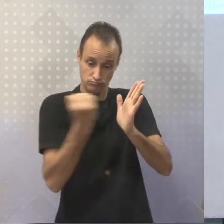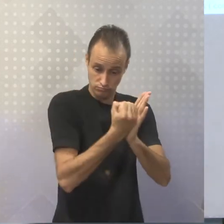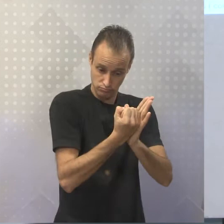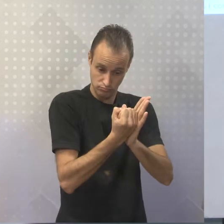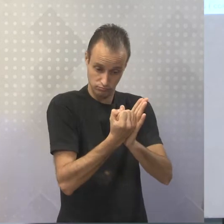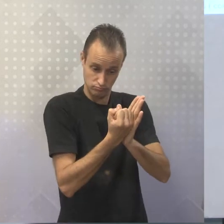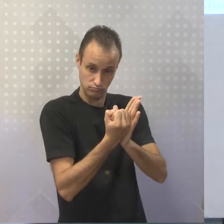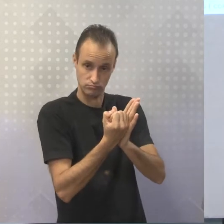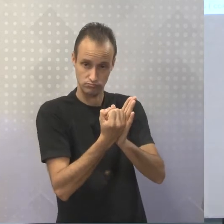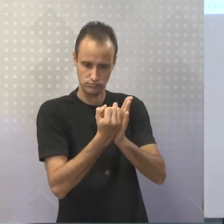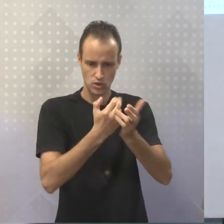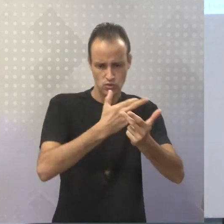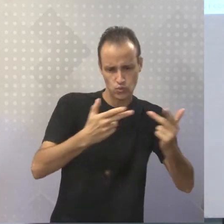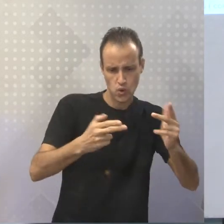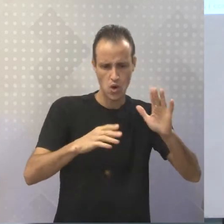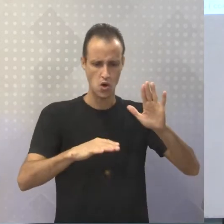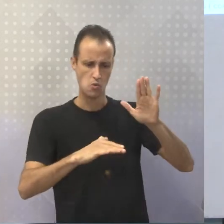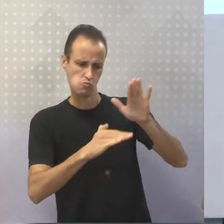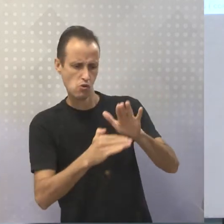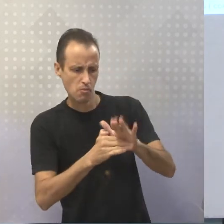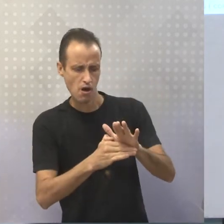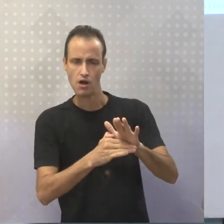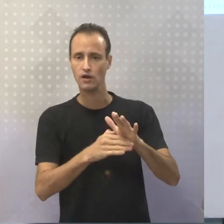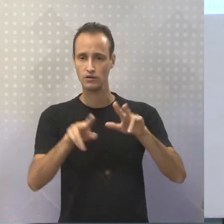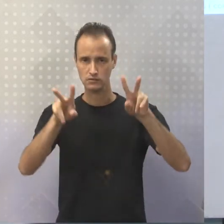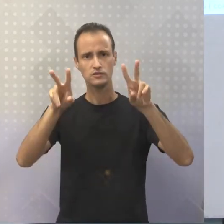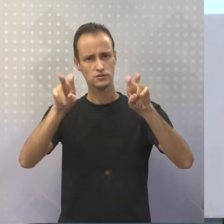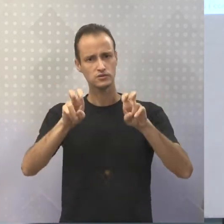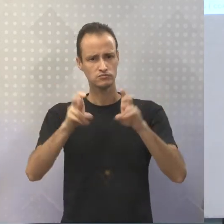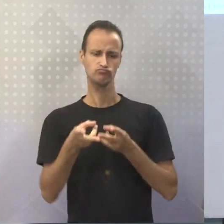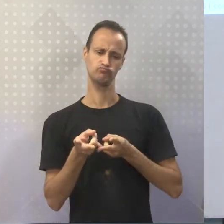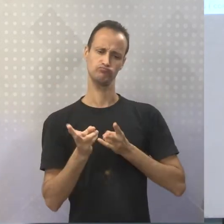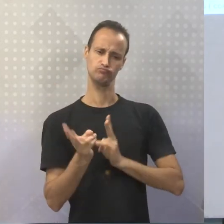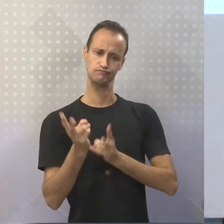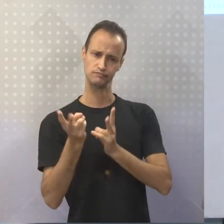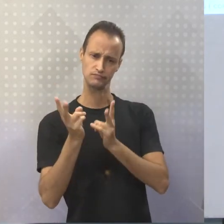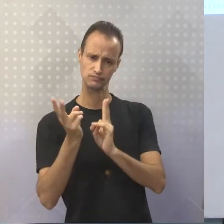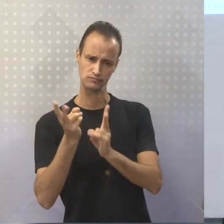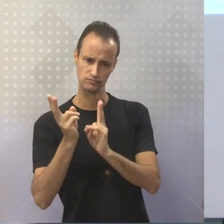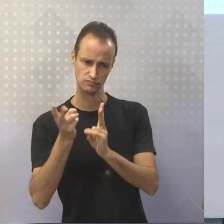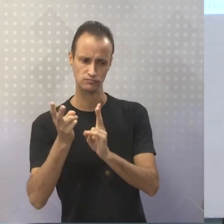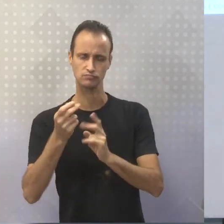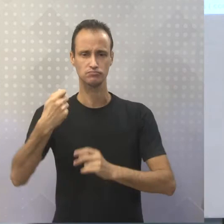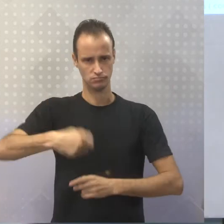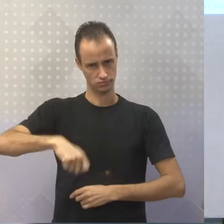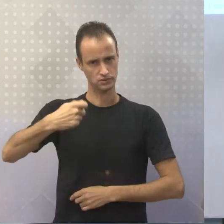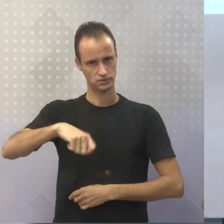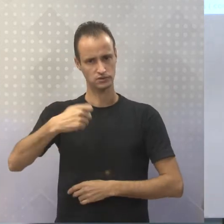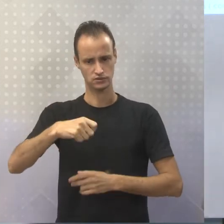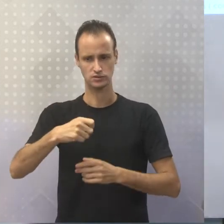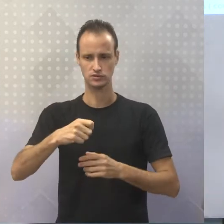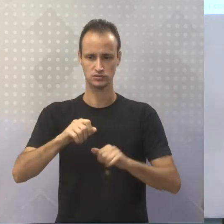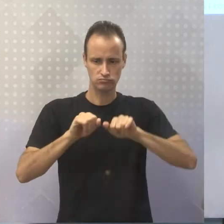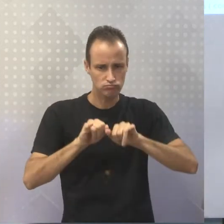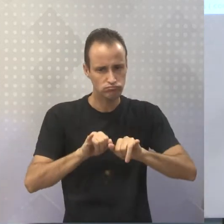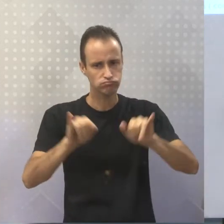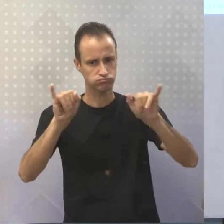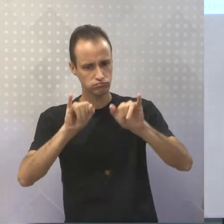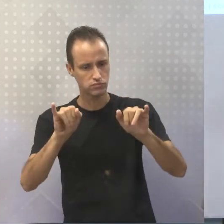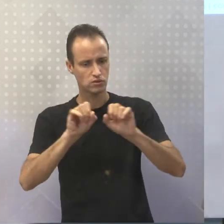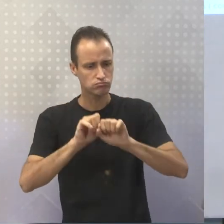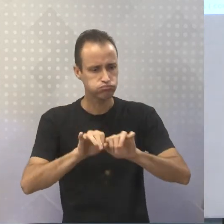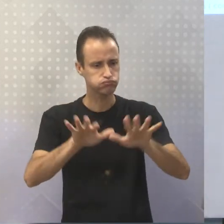exemplo. Então, essa é uma temática que é sempre necessária ser trabalhada,